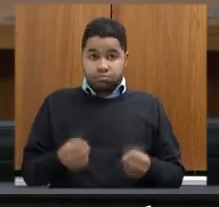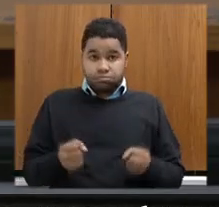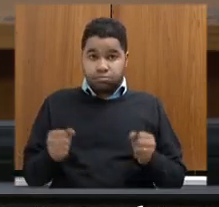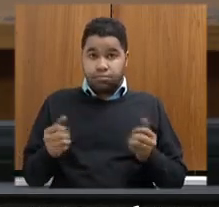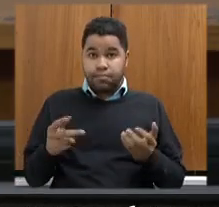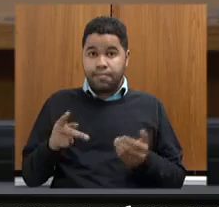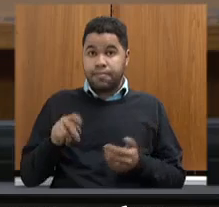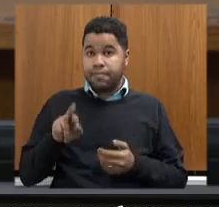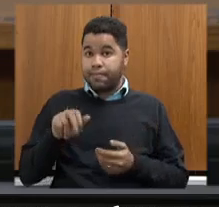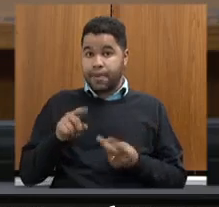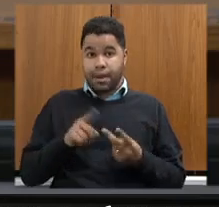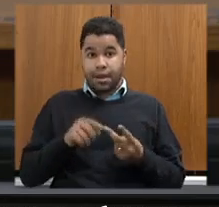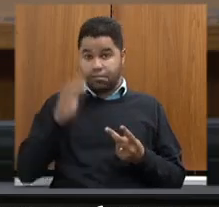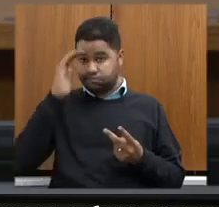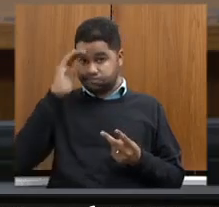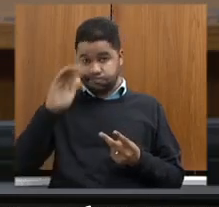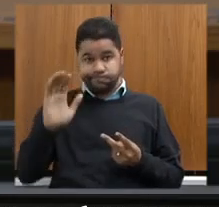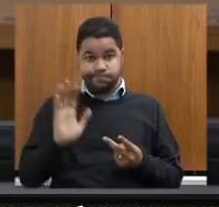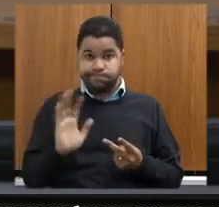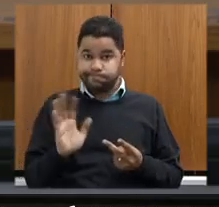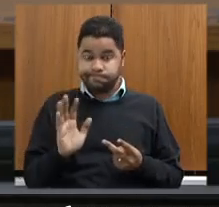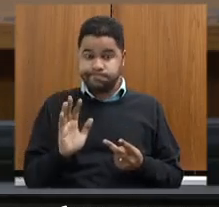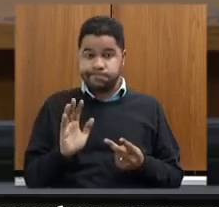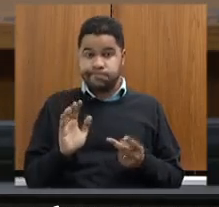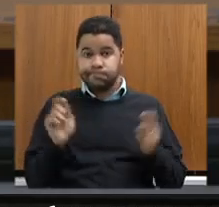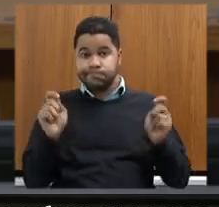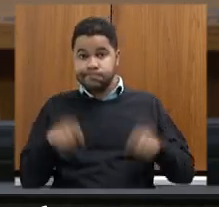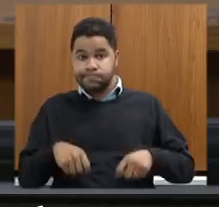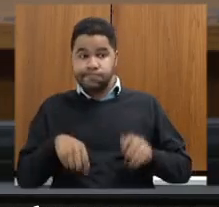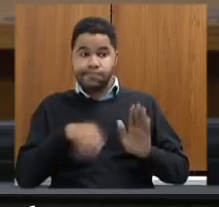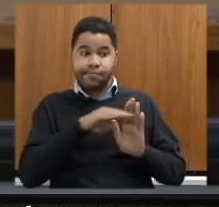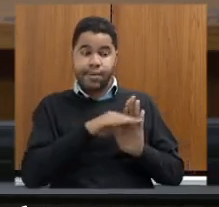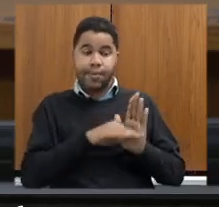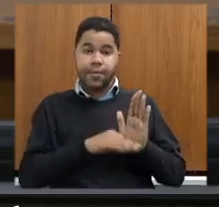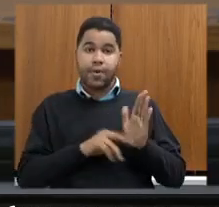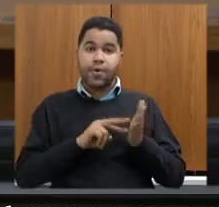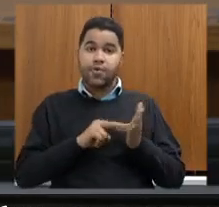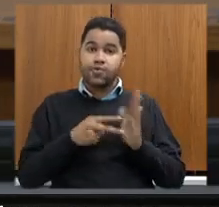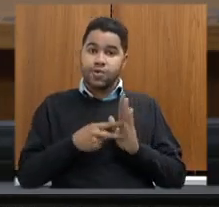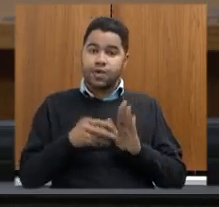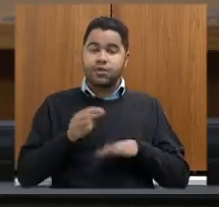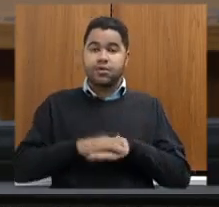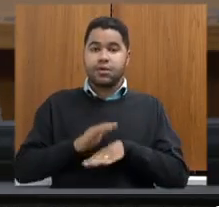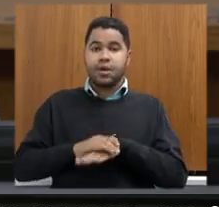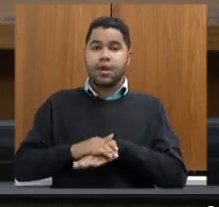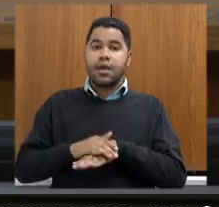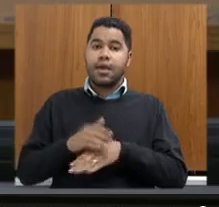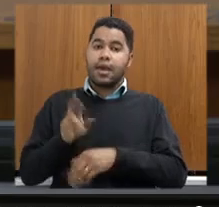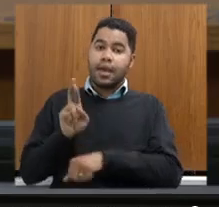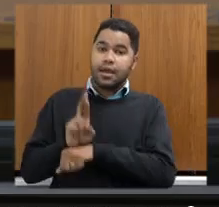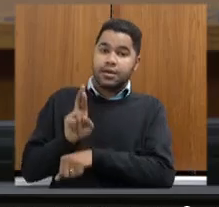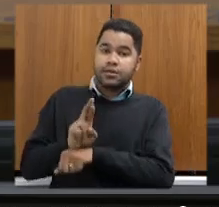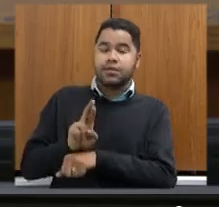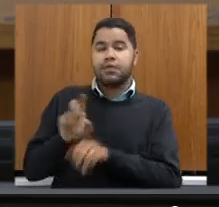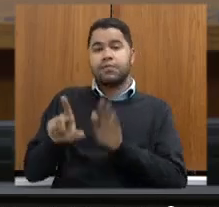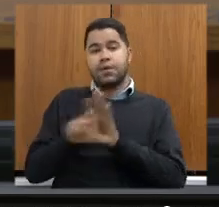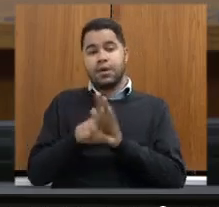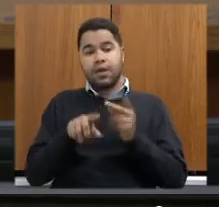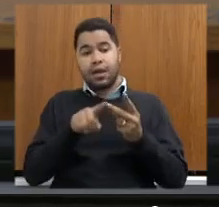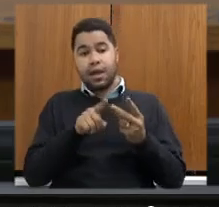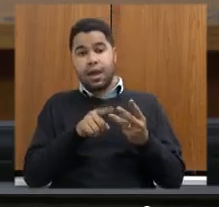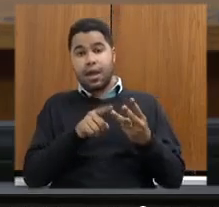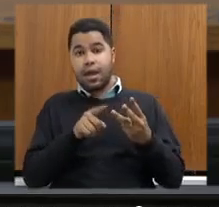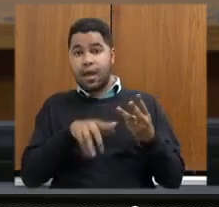PRA e o não cumprimento das condições estabelecidas, ou seja, recomposição de reserva legal, recomposição de áreas de preservação